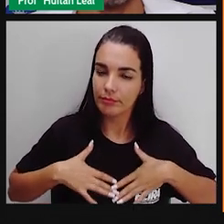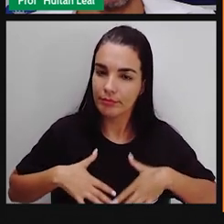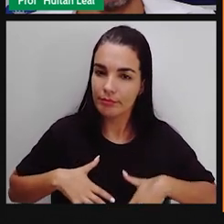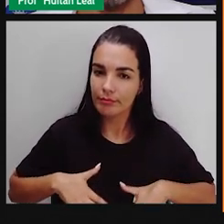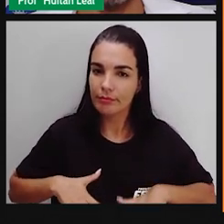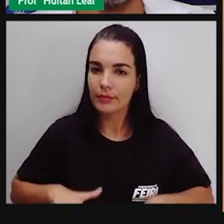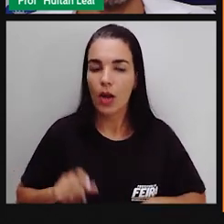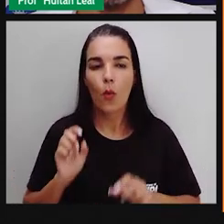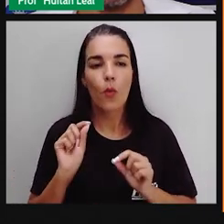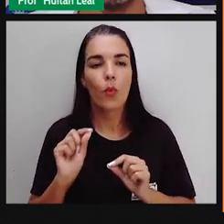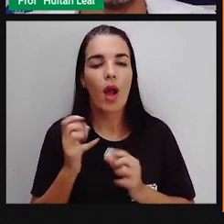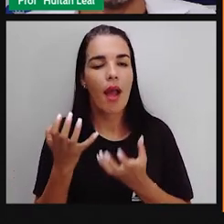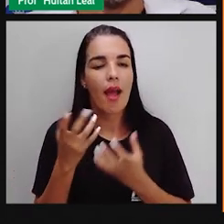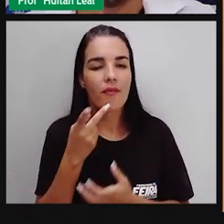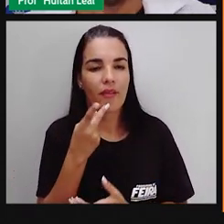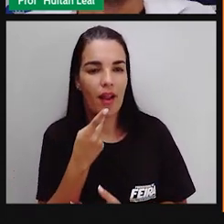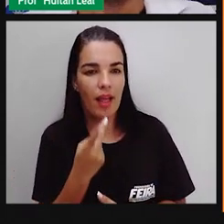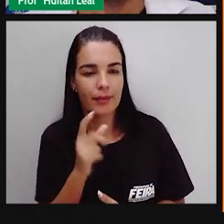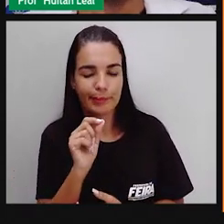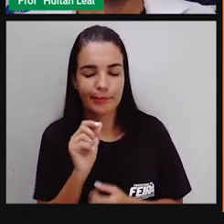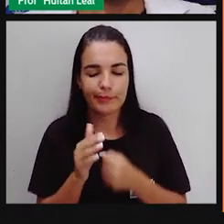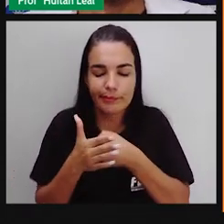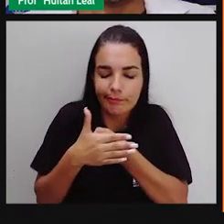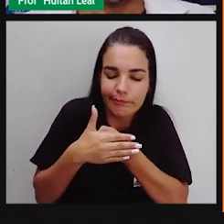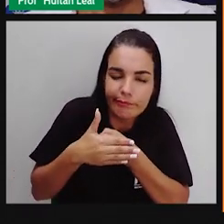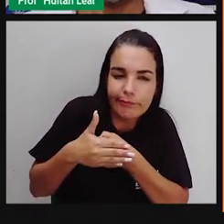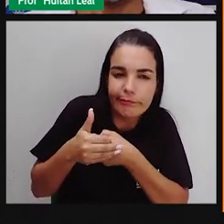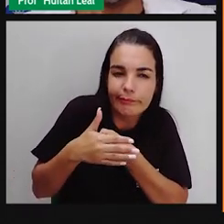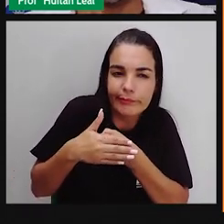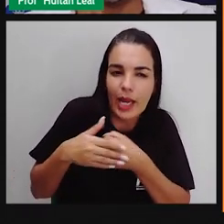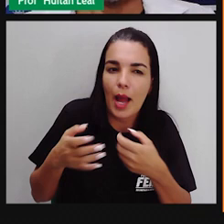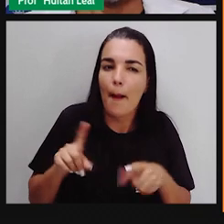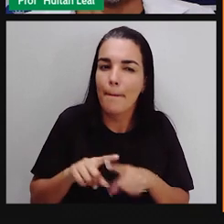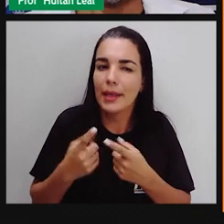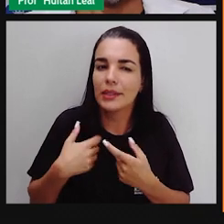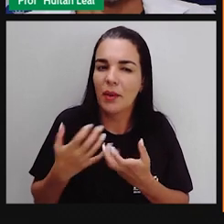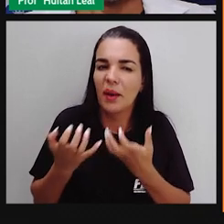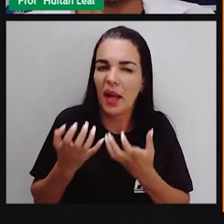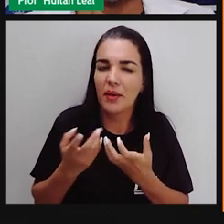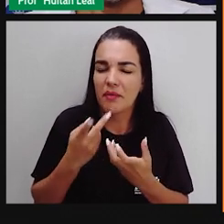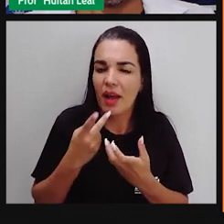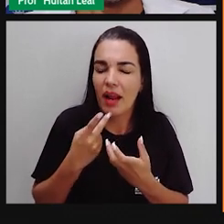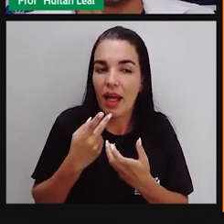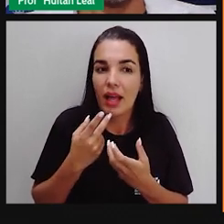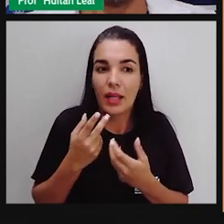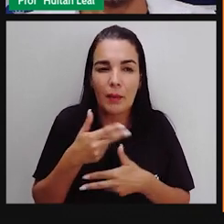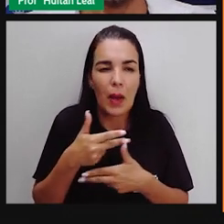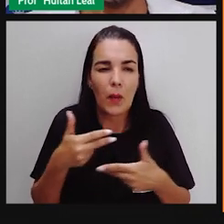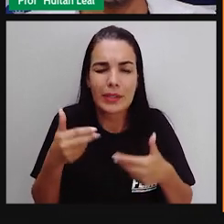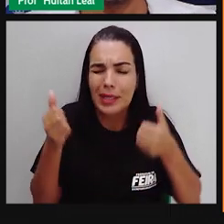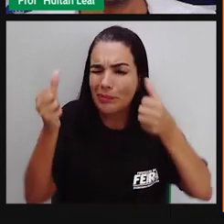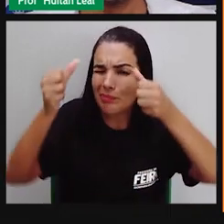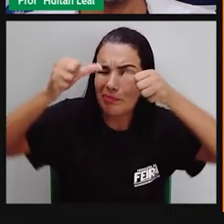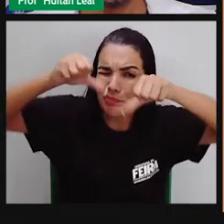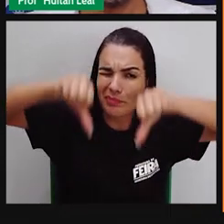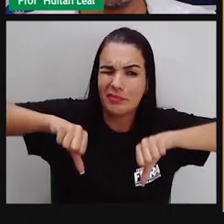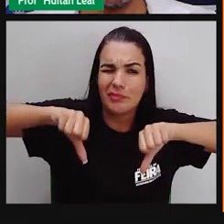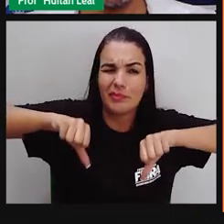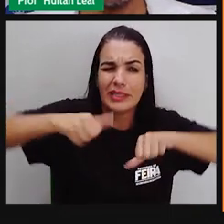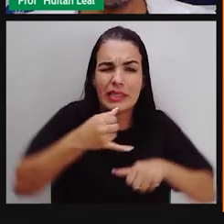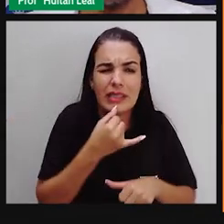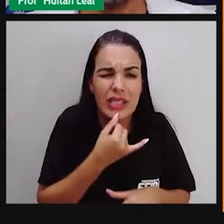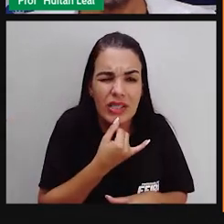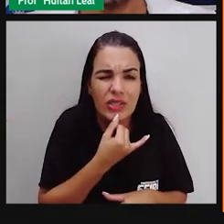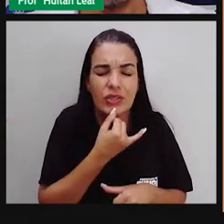suavizar o que se quer dizer. Então, você quer, por exemplo, você quer dar uma notícia trágica a alguém, você vai